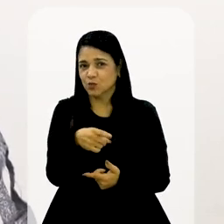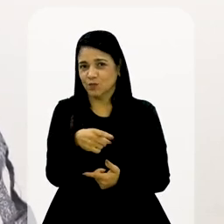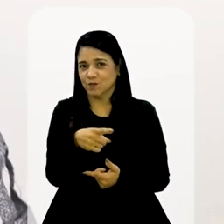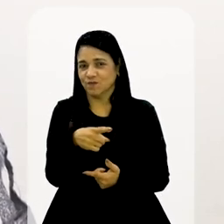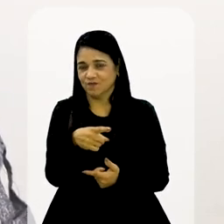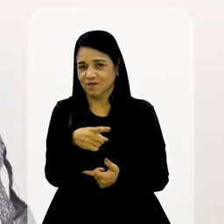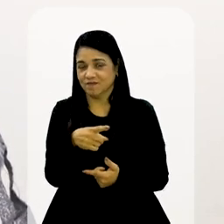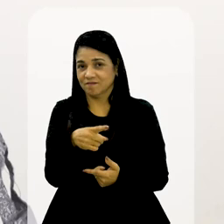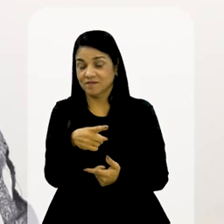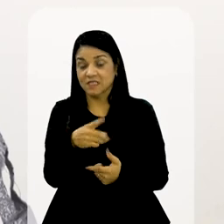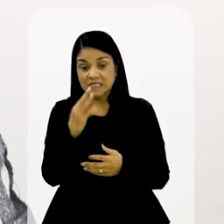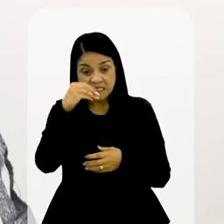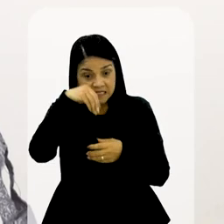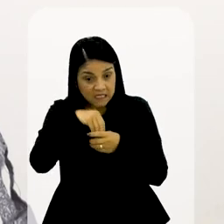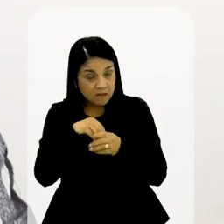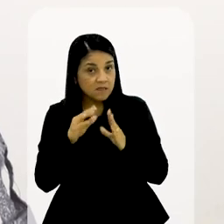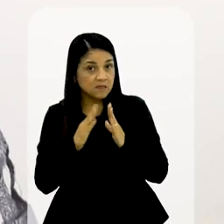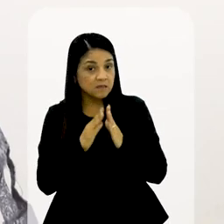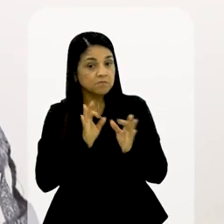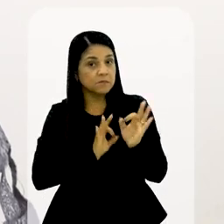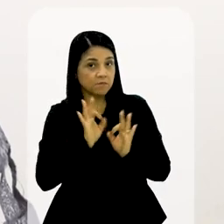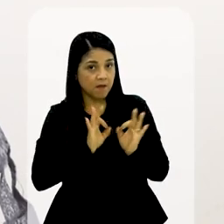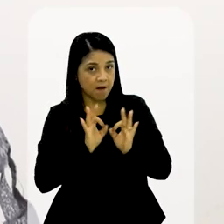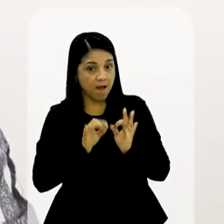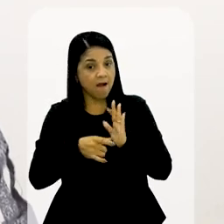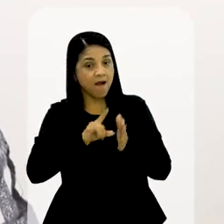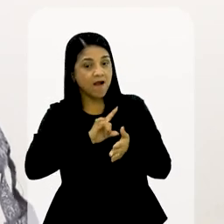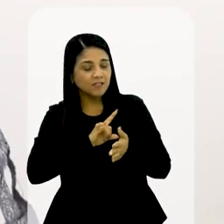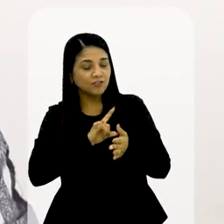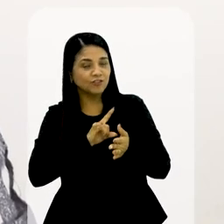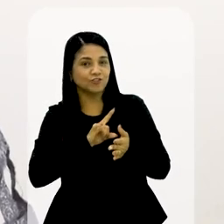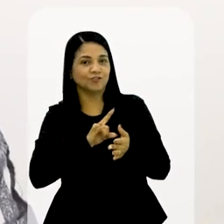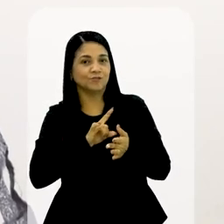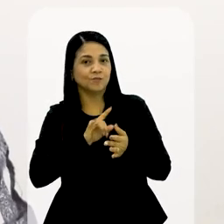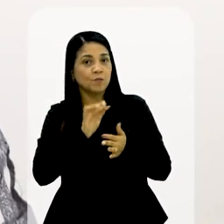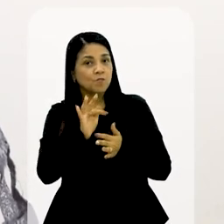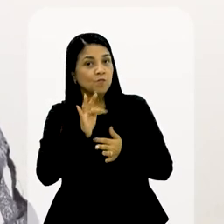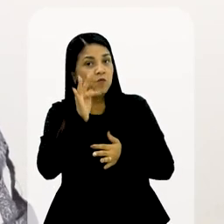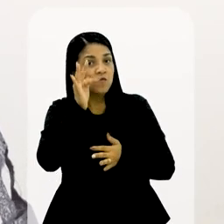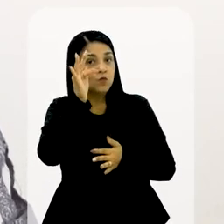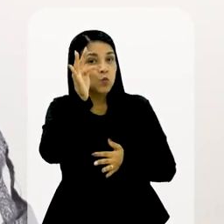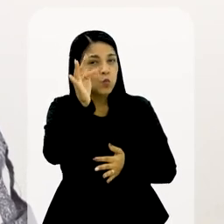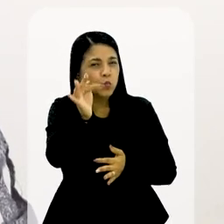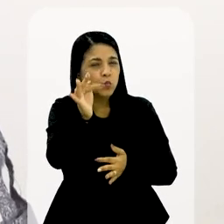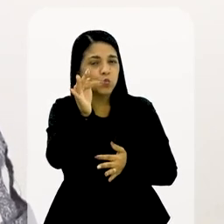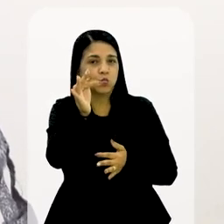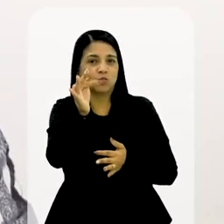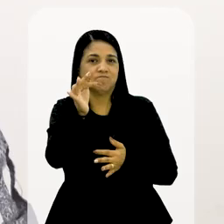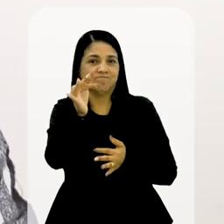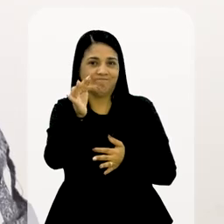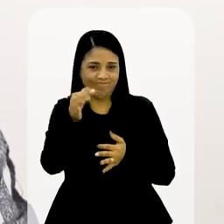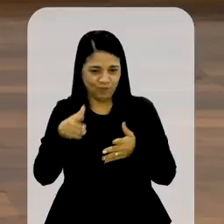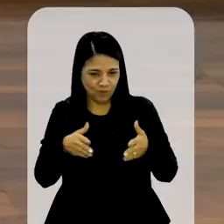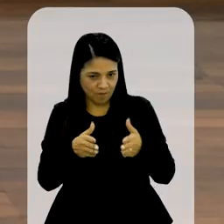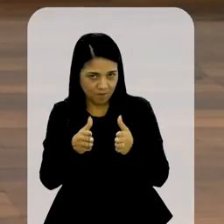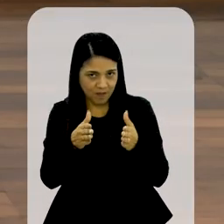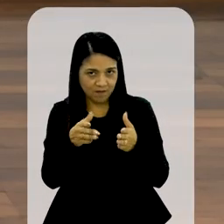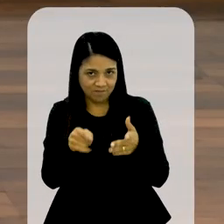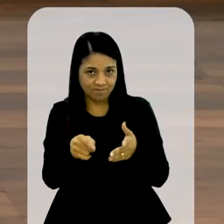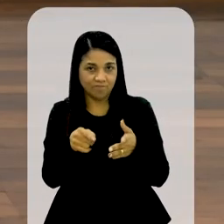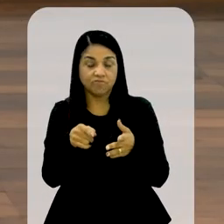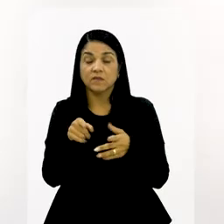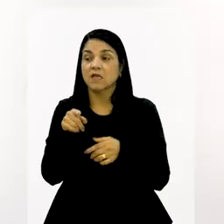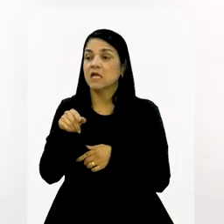não preparar o seu filho dentro de casa, você não consegue estruturar ele para o caminho que ele tem que trilhar. Quer dizer,